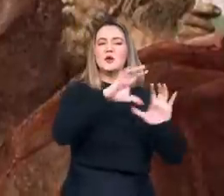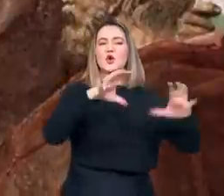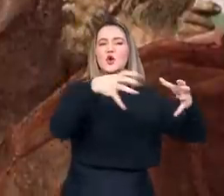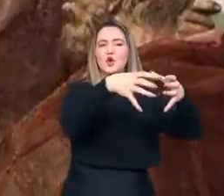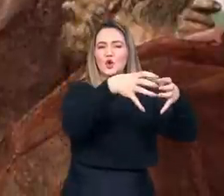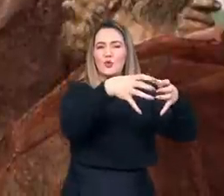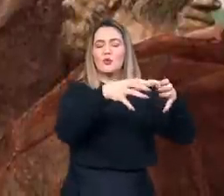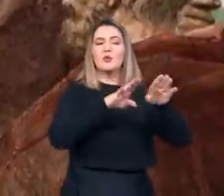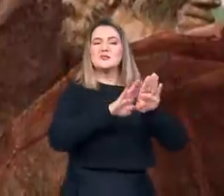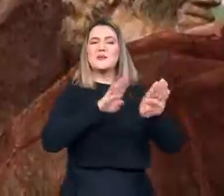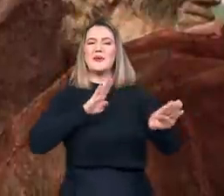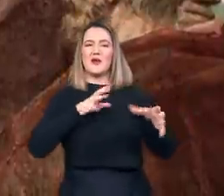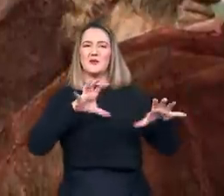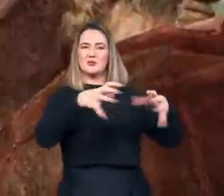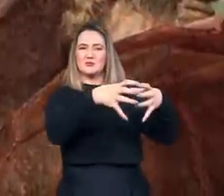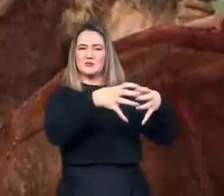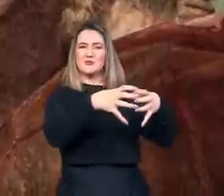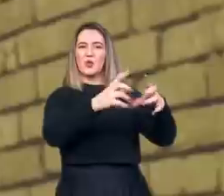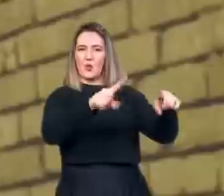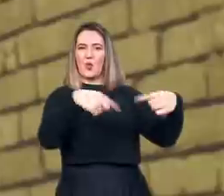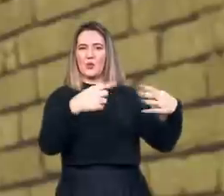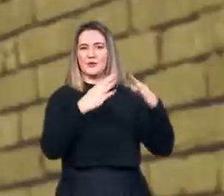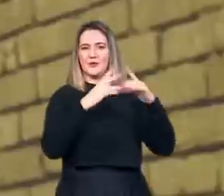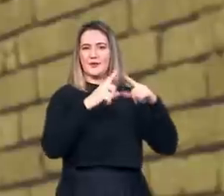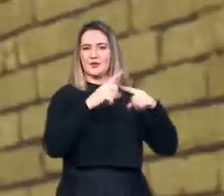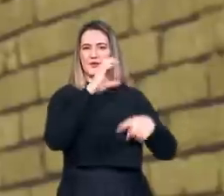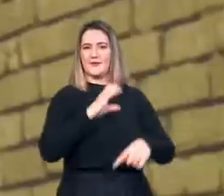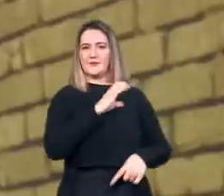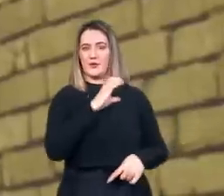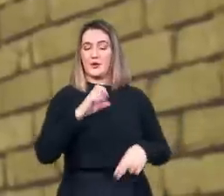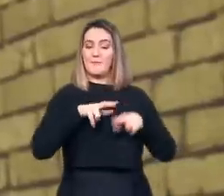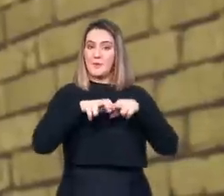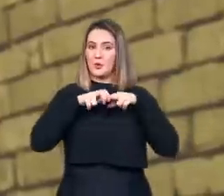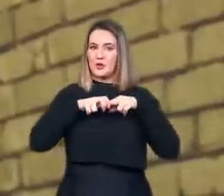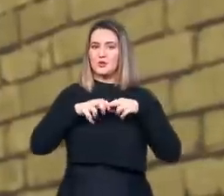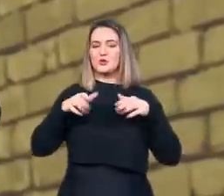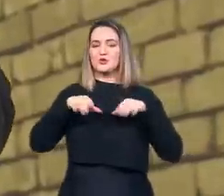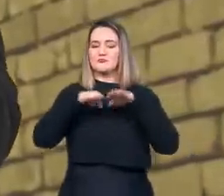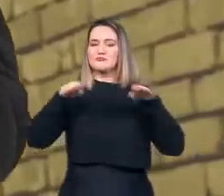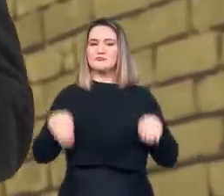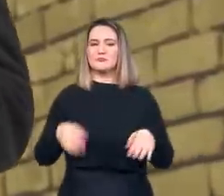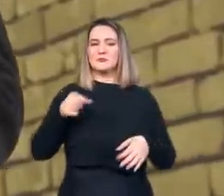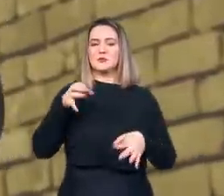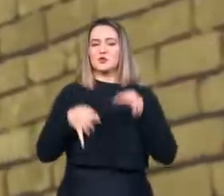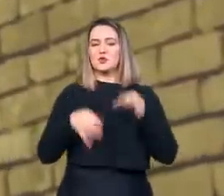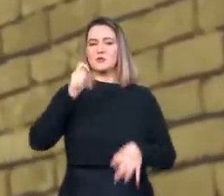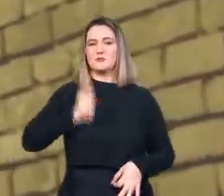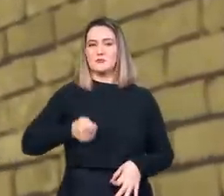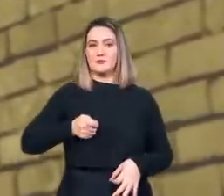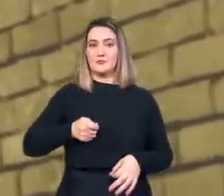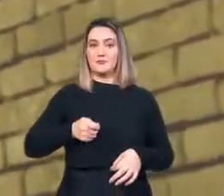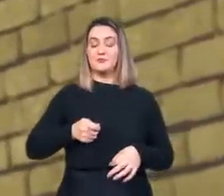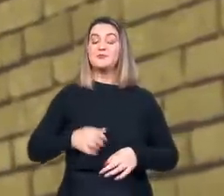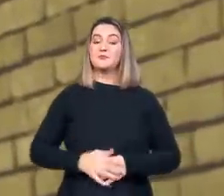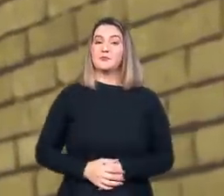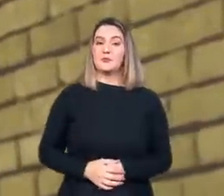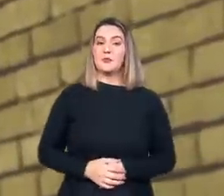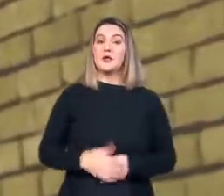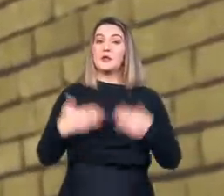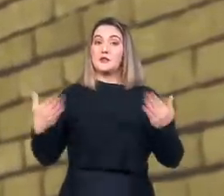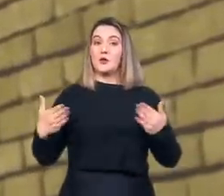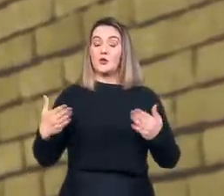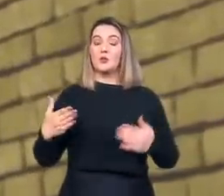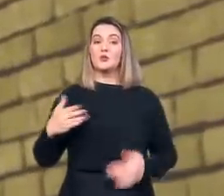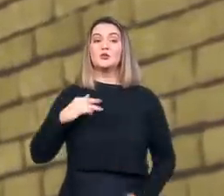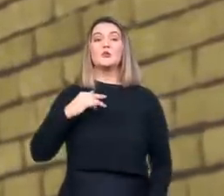grupo separatista da Igreja Católica de então. Esse pedido de perdão feito pelo Papa João Paulo II tem